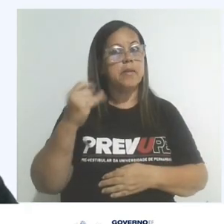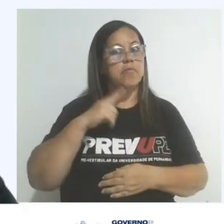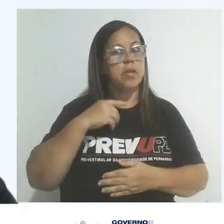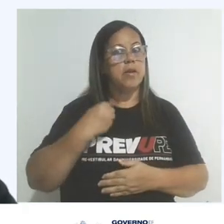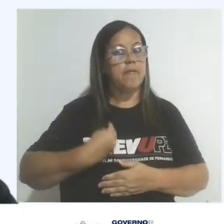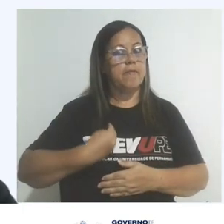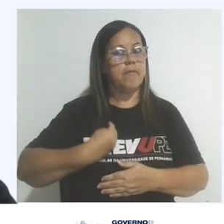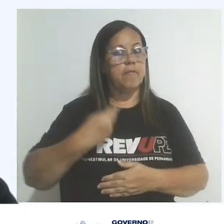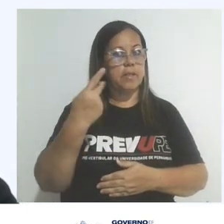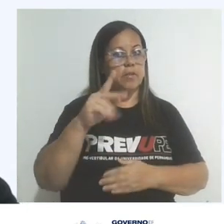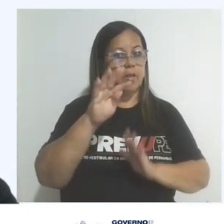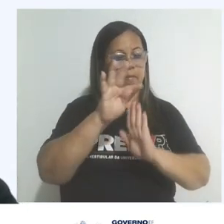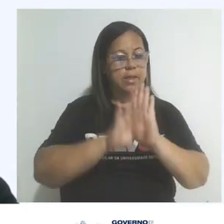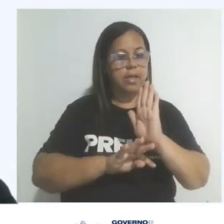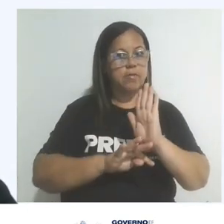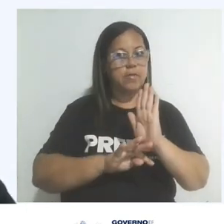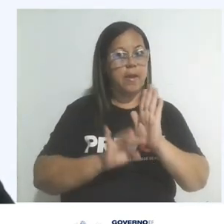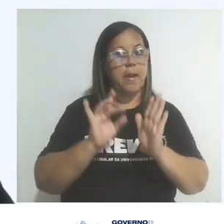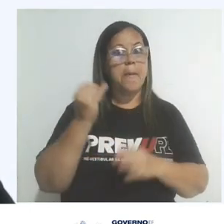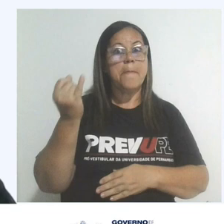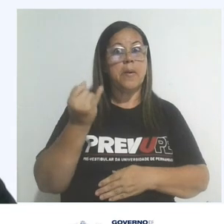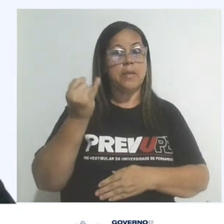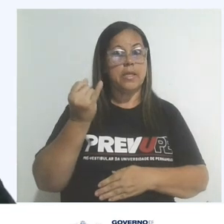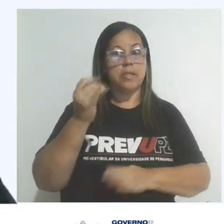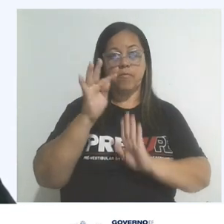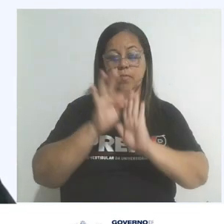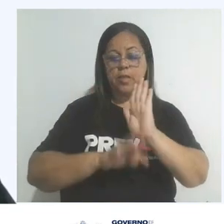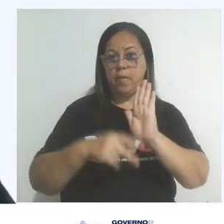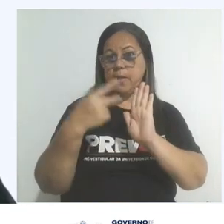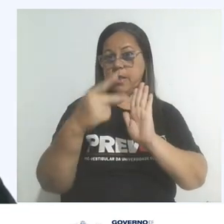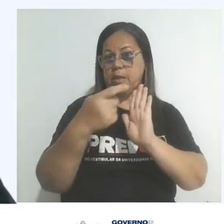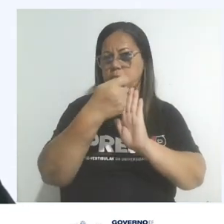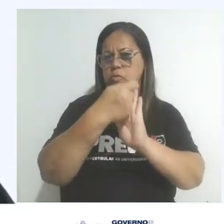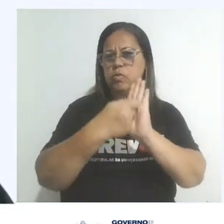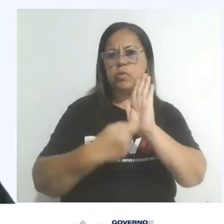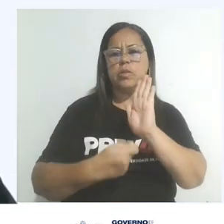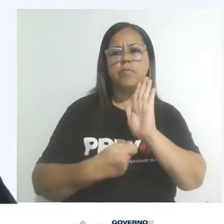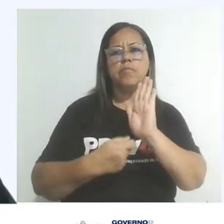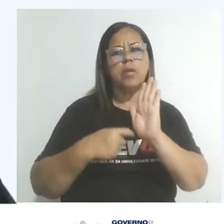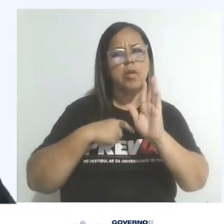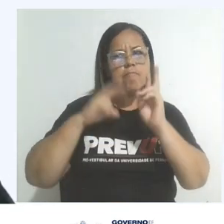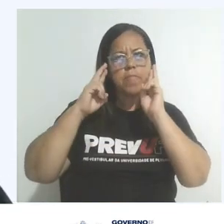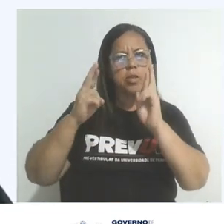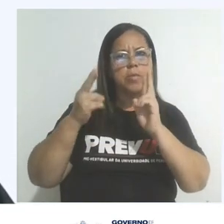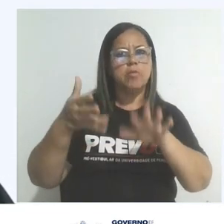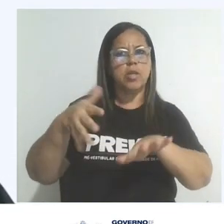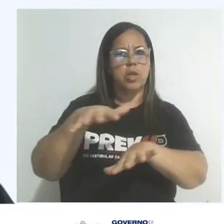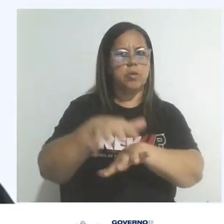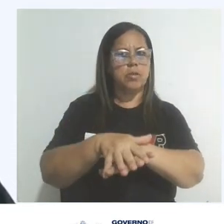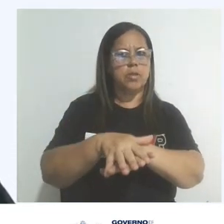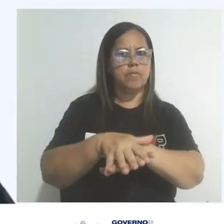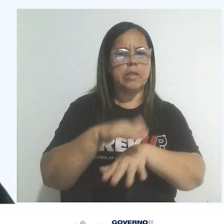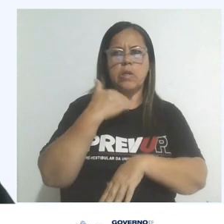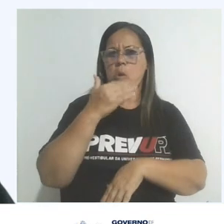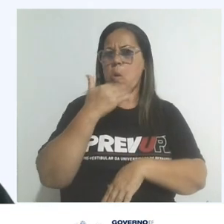presente no seu texto. É imperativo que o seu texto seja um oásis de tolerância e inclusão, livre de